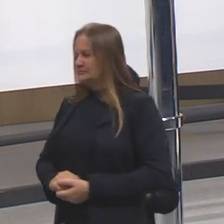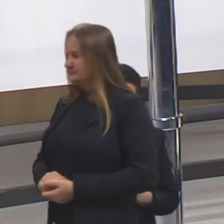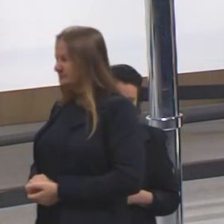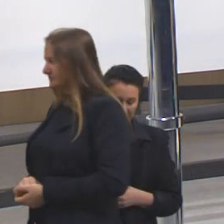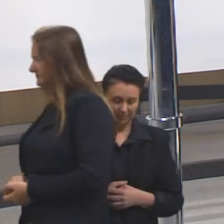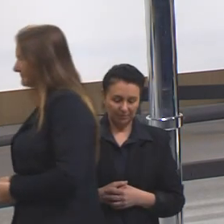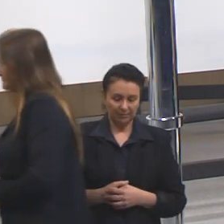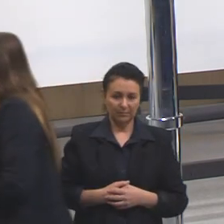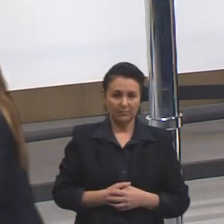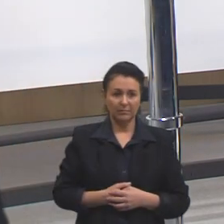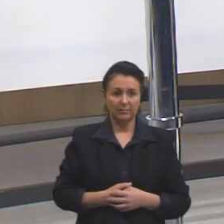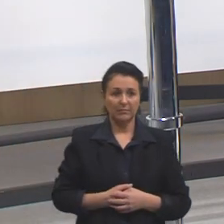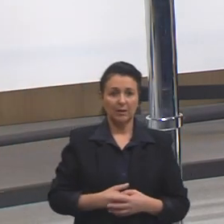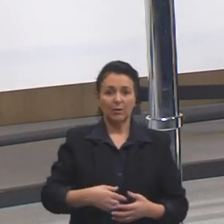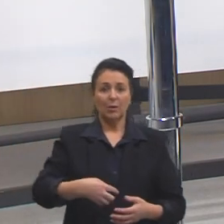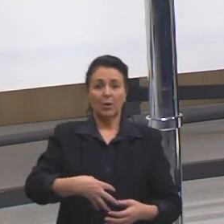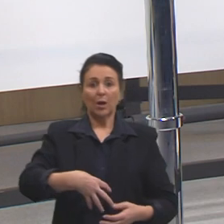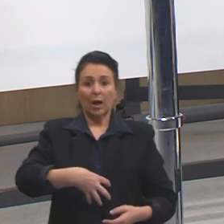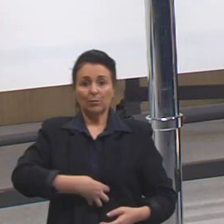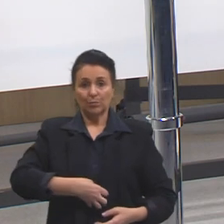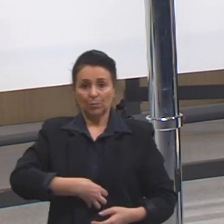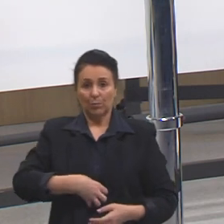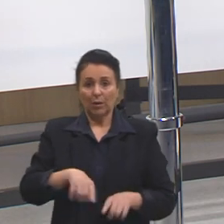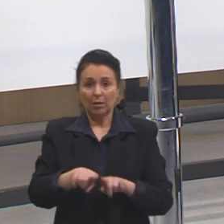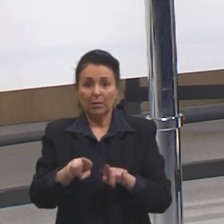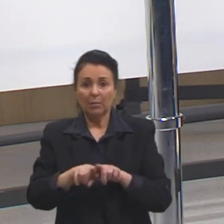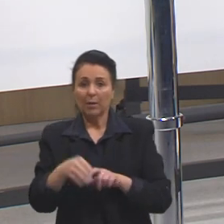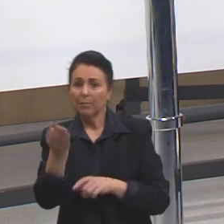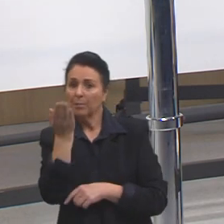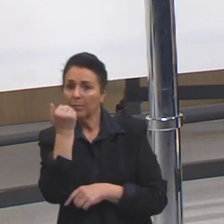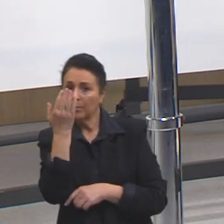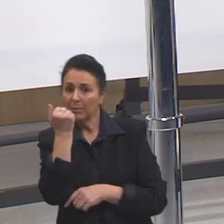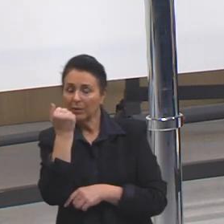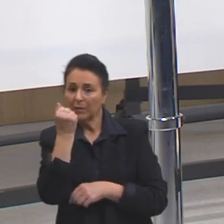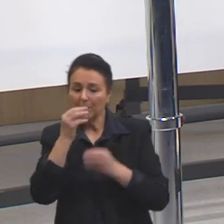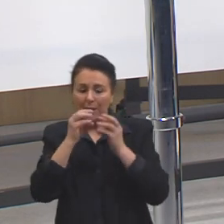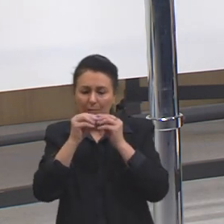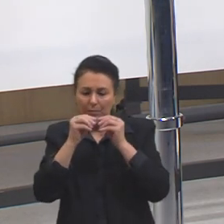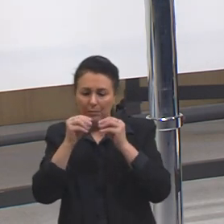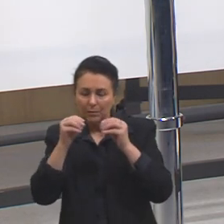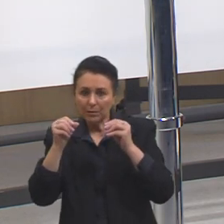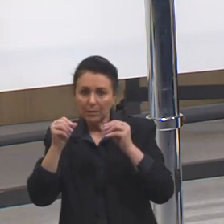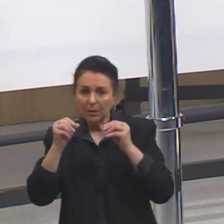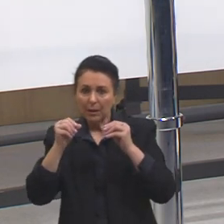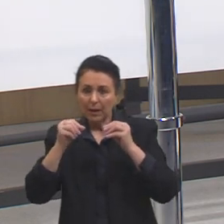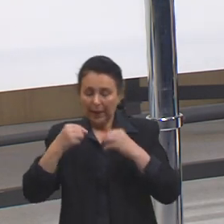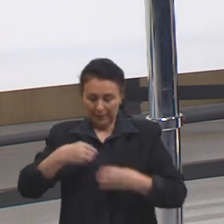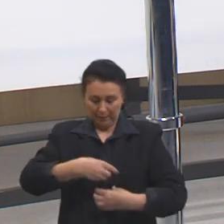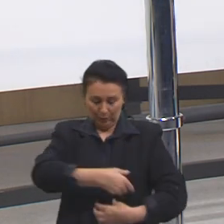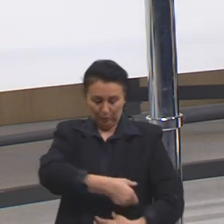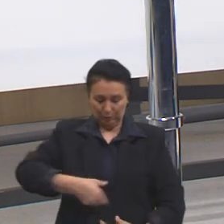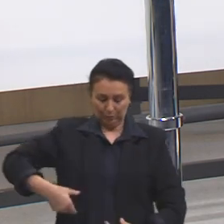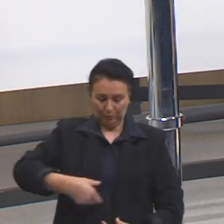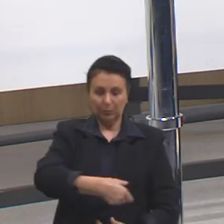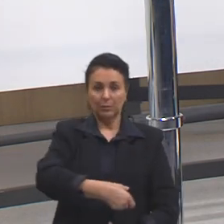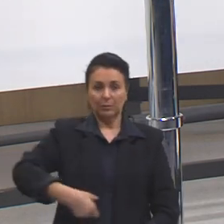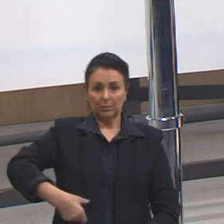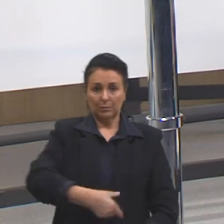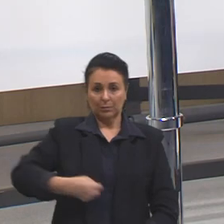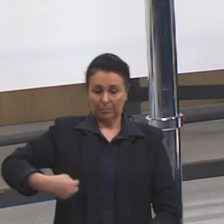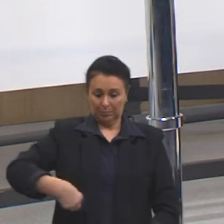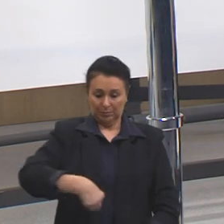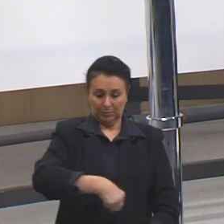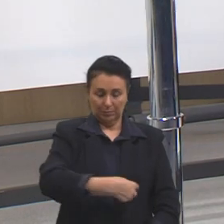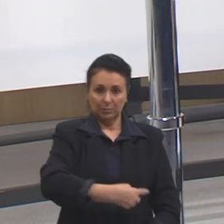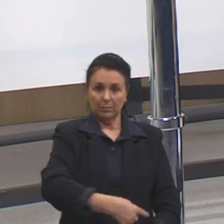gástrico, enzimas, para quebrar ainda mais o alimento. Aí, lá no intestino, é adicionado mais